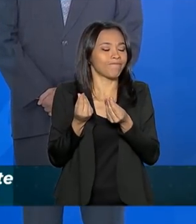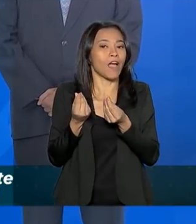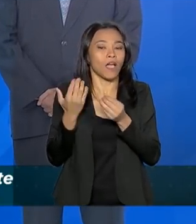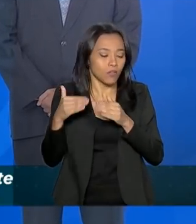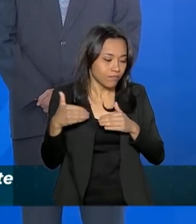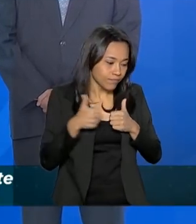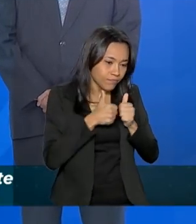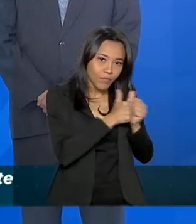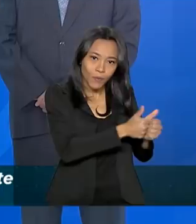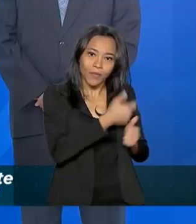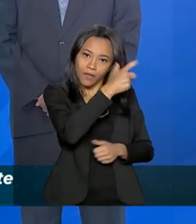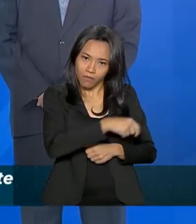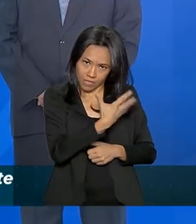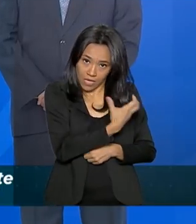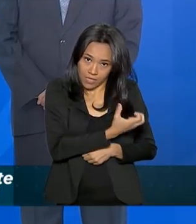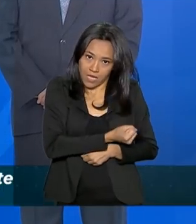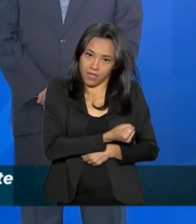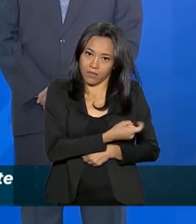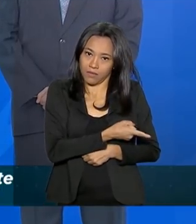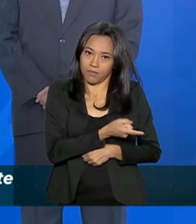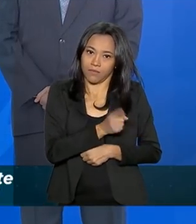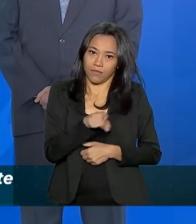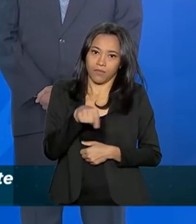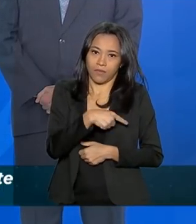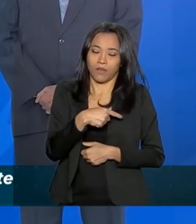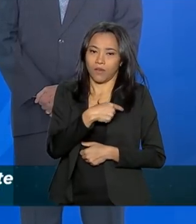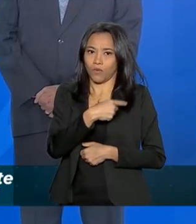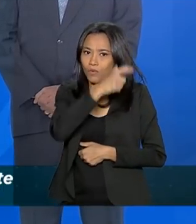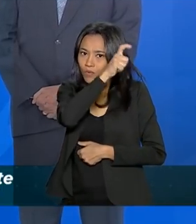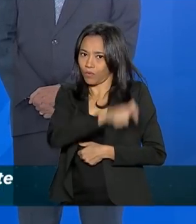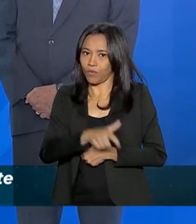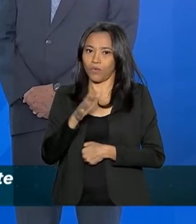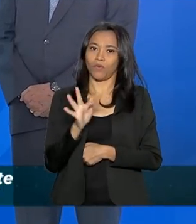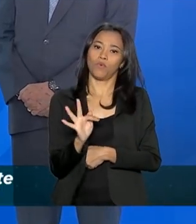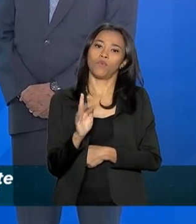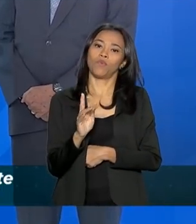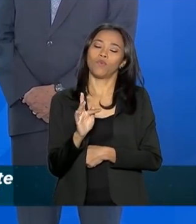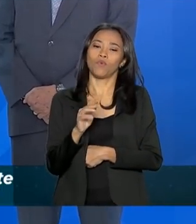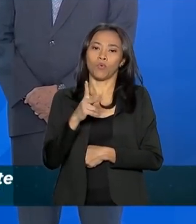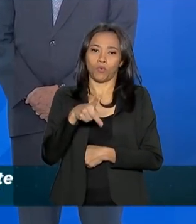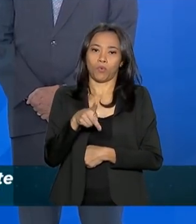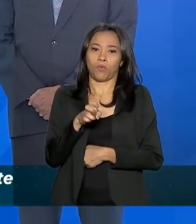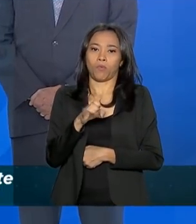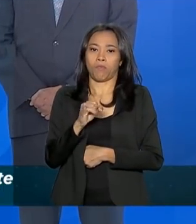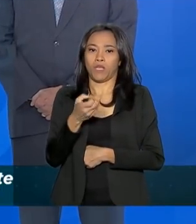Fernando Peixoto. E ele aceitou esse desafio, né? Aceitou essa missão. Sou muito grato a ele.